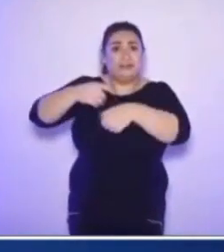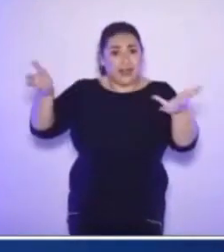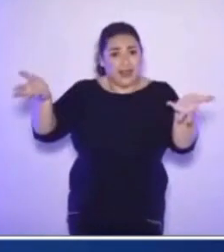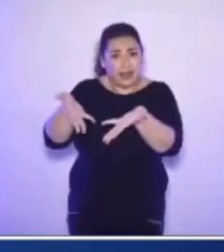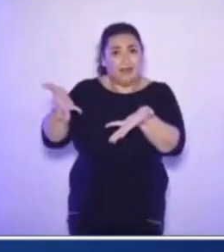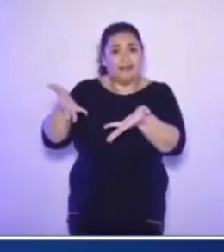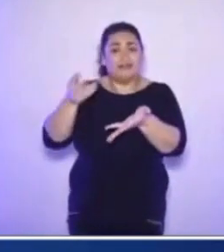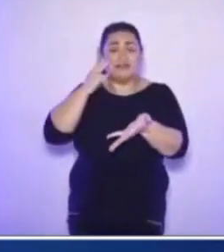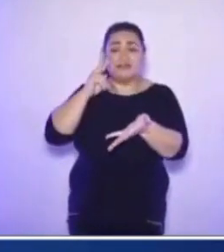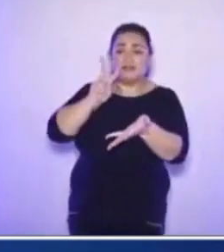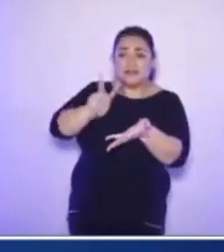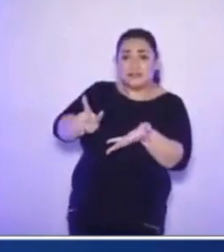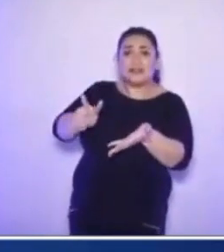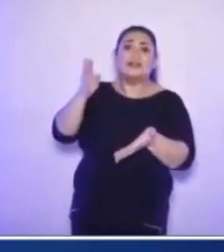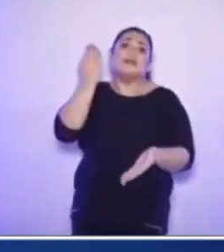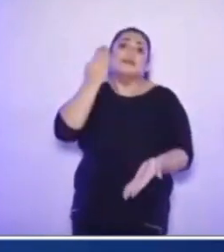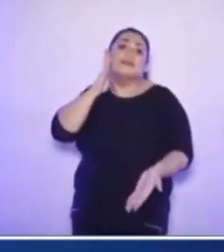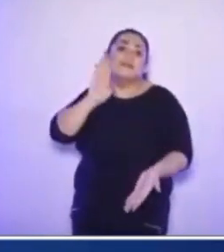Bruno e Lucas,